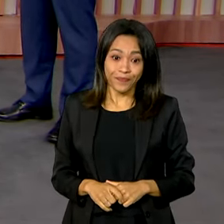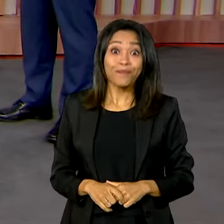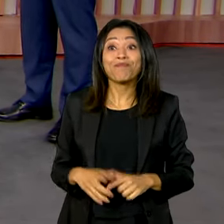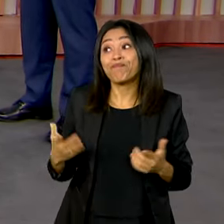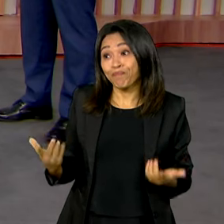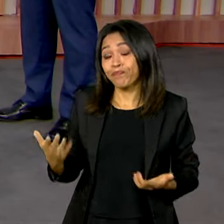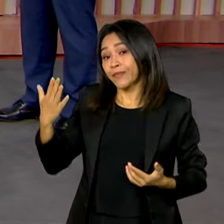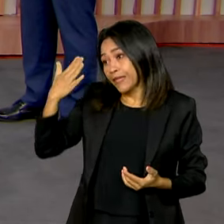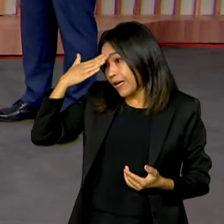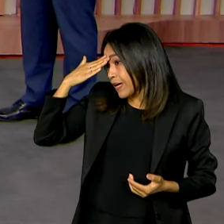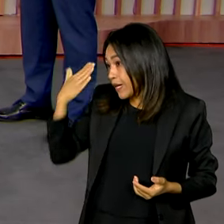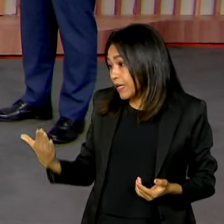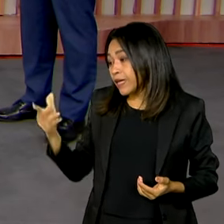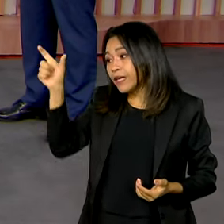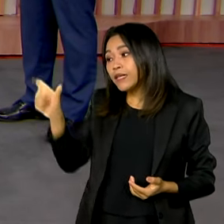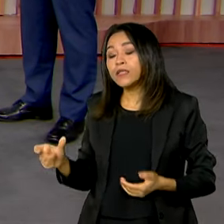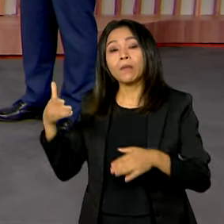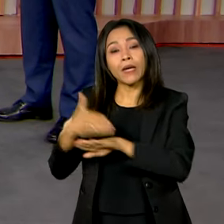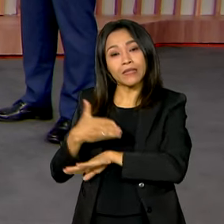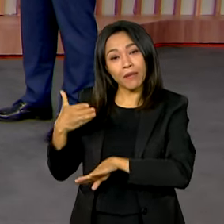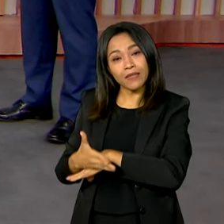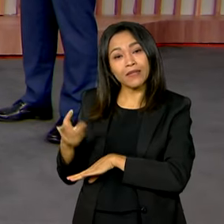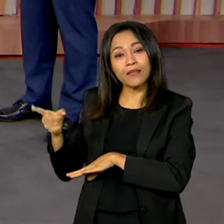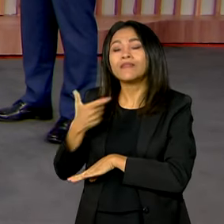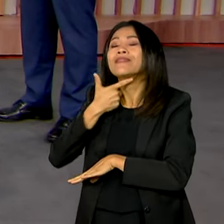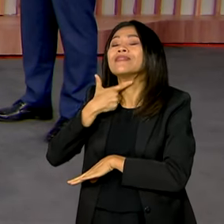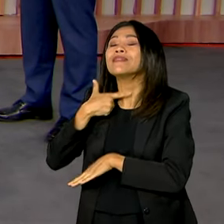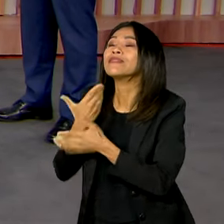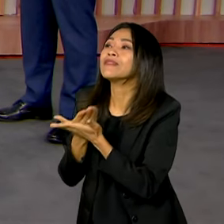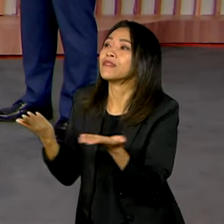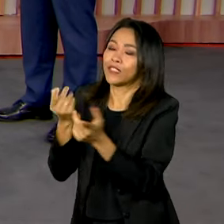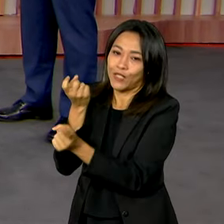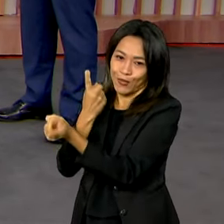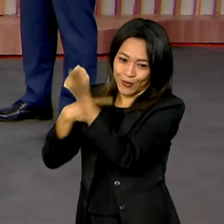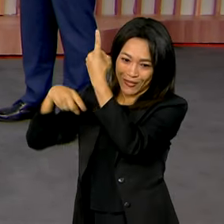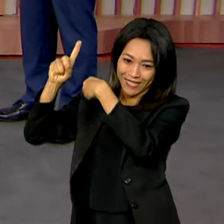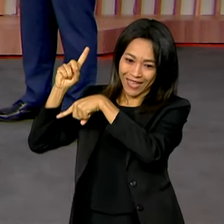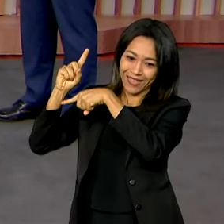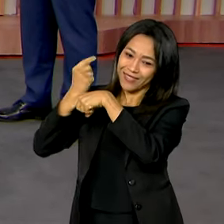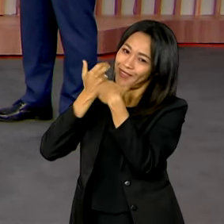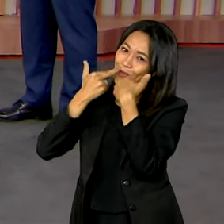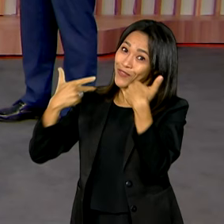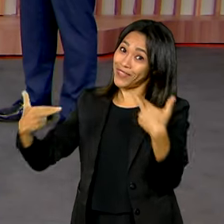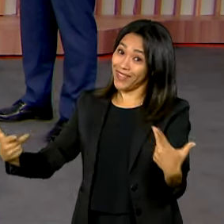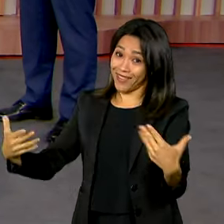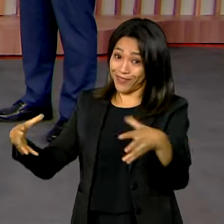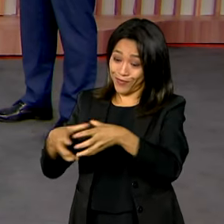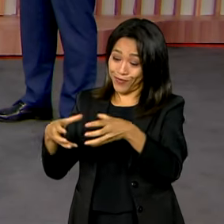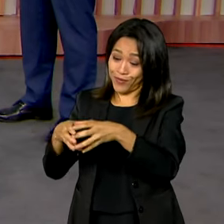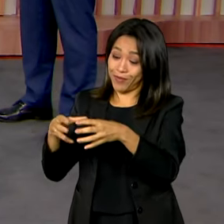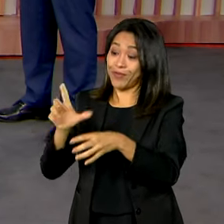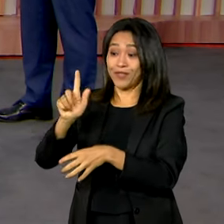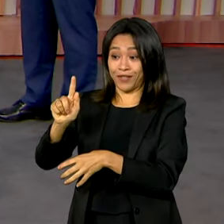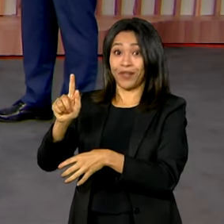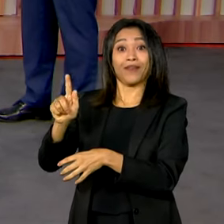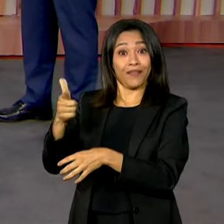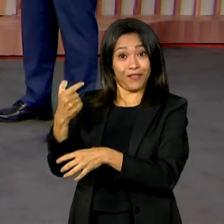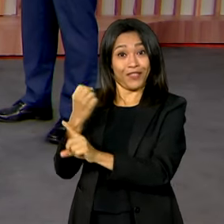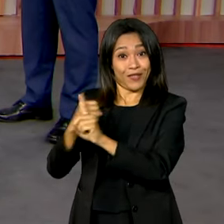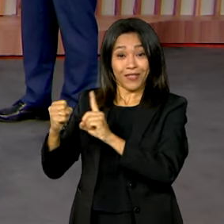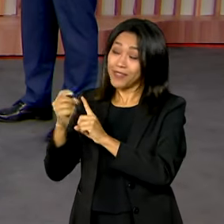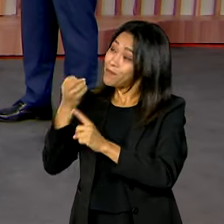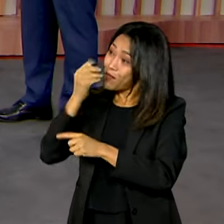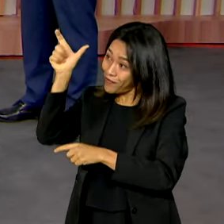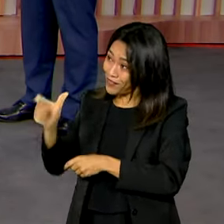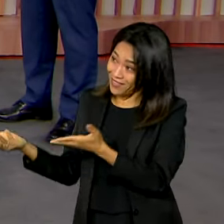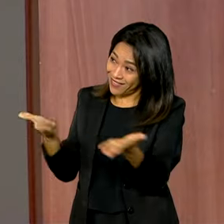eu agradeço imensamente a participação de vocês e desejo muito sucesso nessa novidade aí do G20 social. E o senhor é sempre bem-vindo aqui no